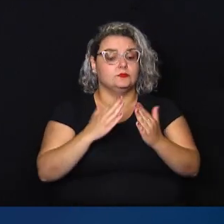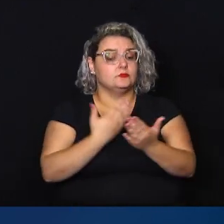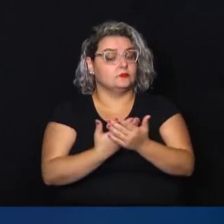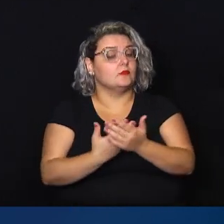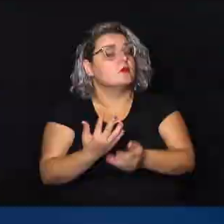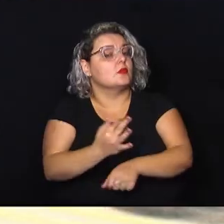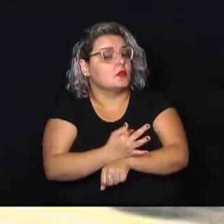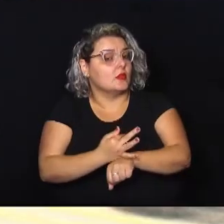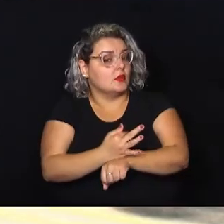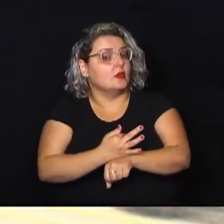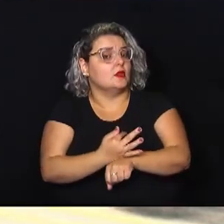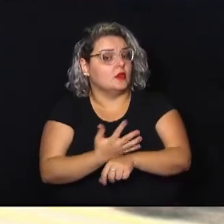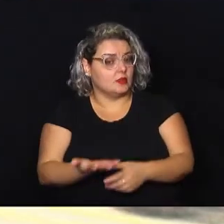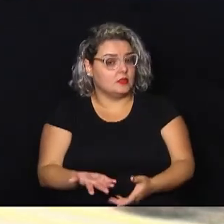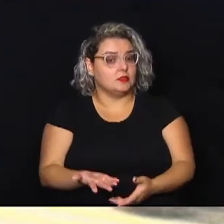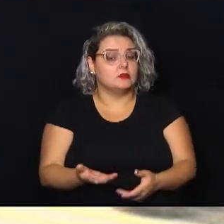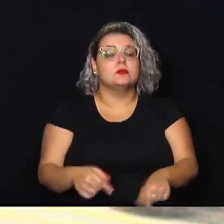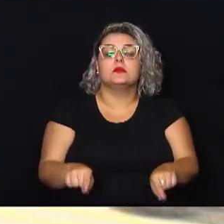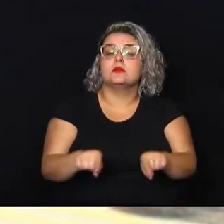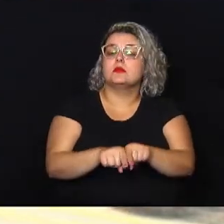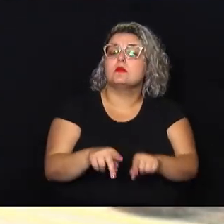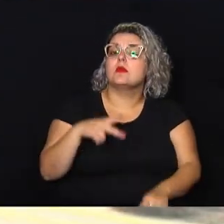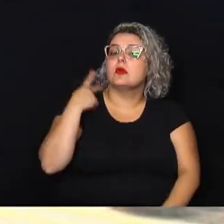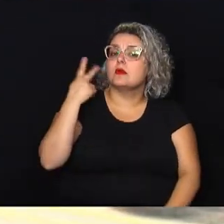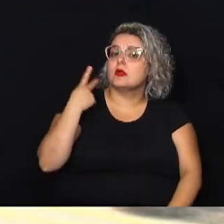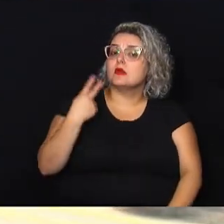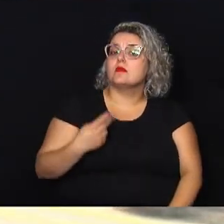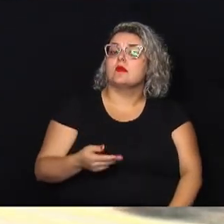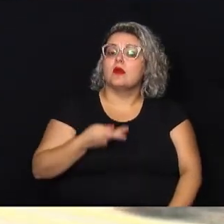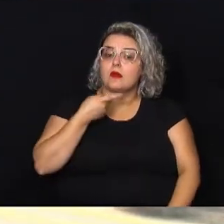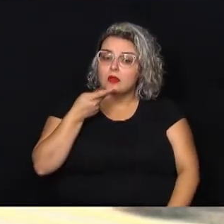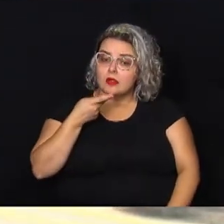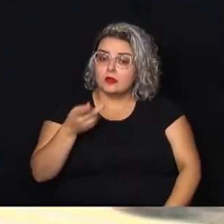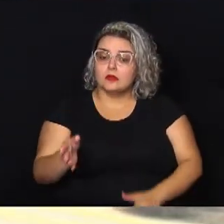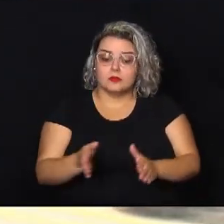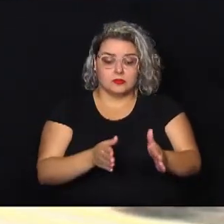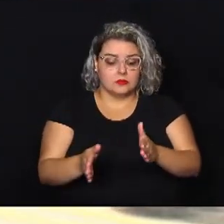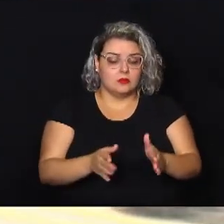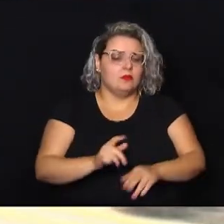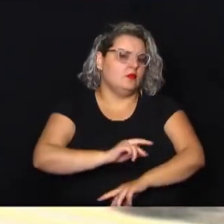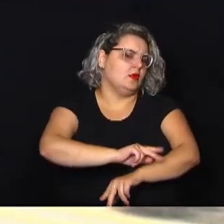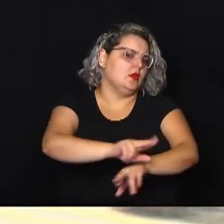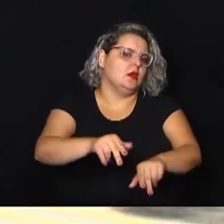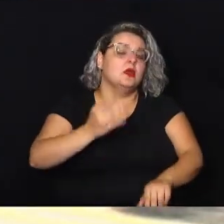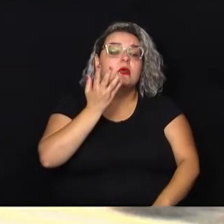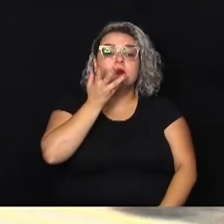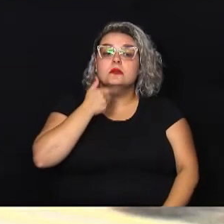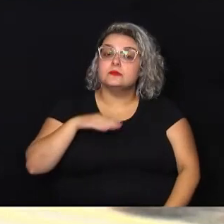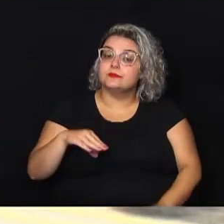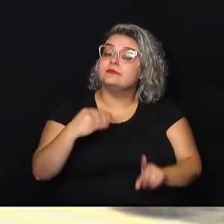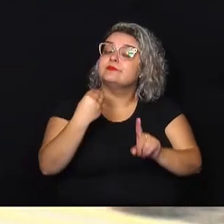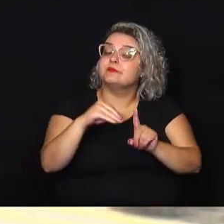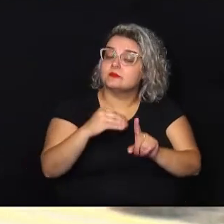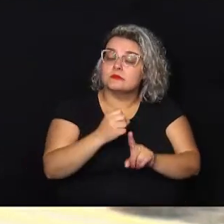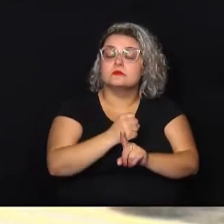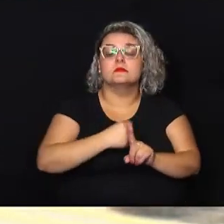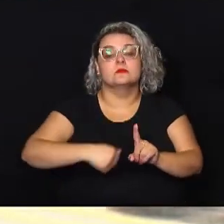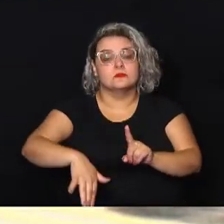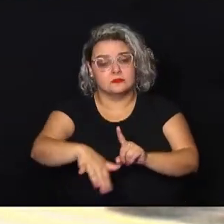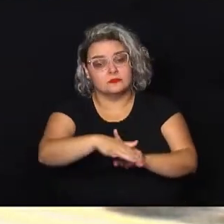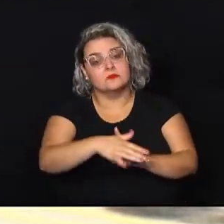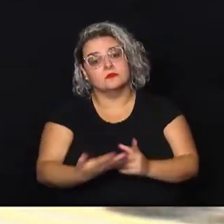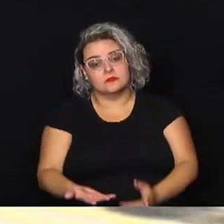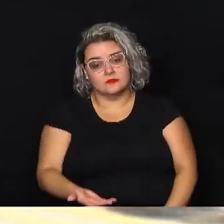e recesso escolar. O parlamentar reforça que durante esses períodos, muitas crianças em vulnerabilidade social não